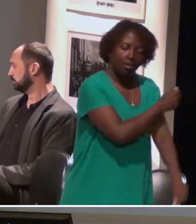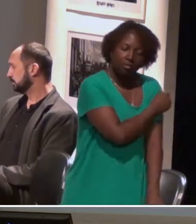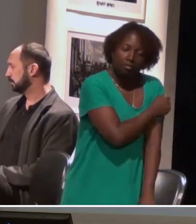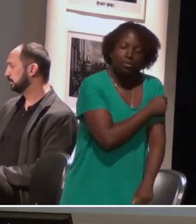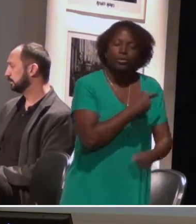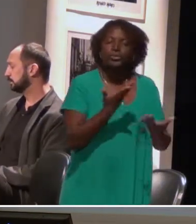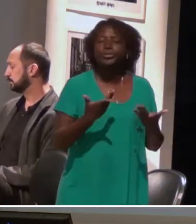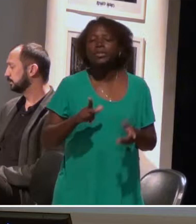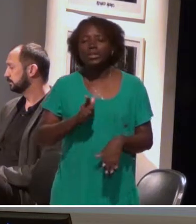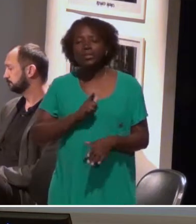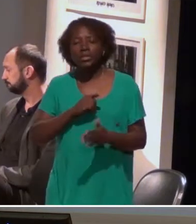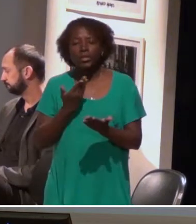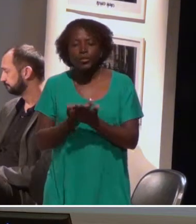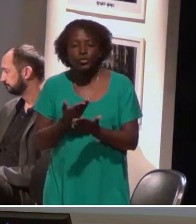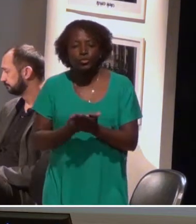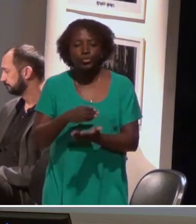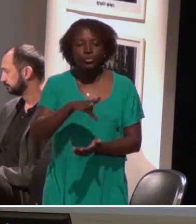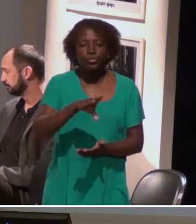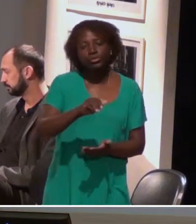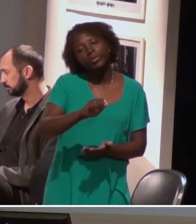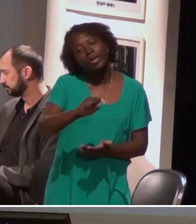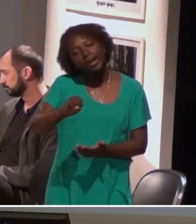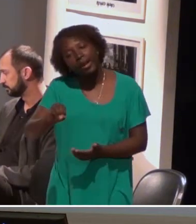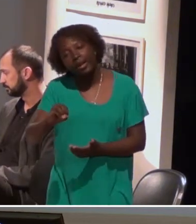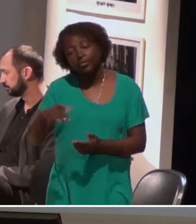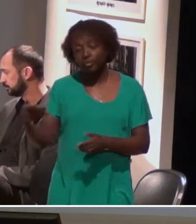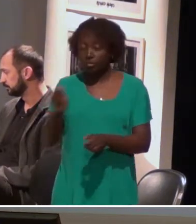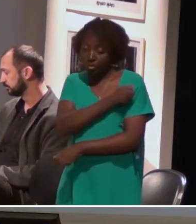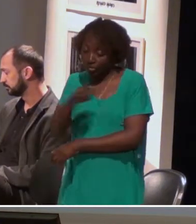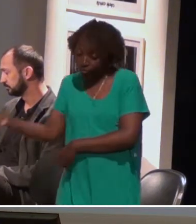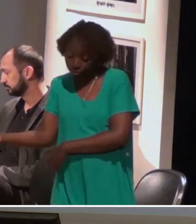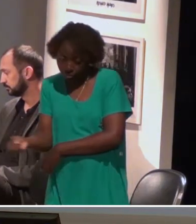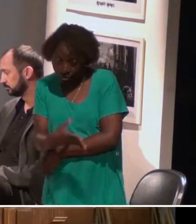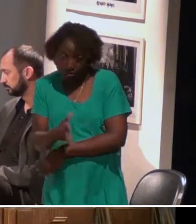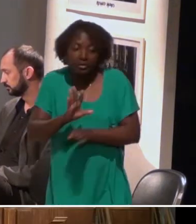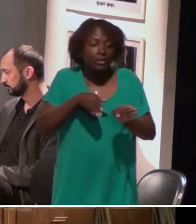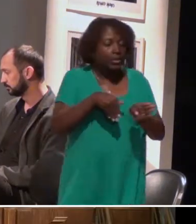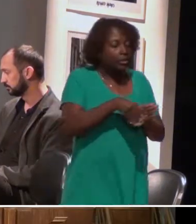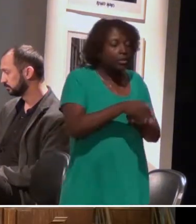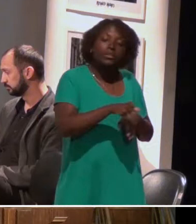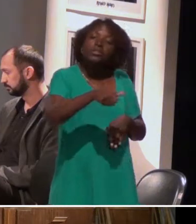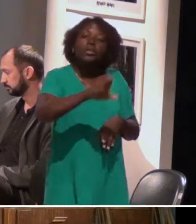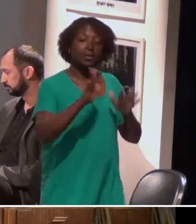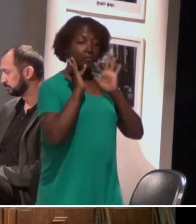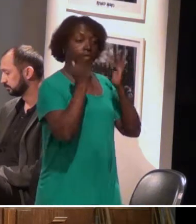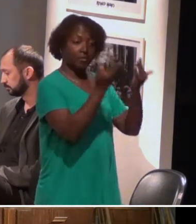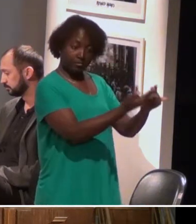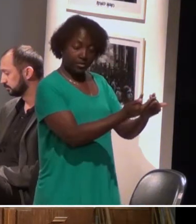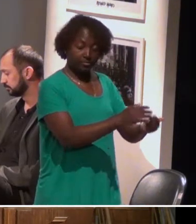estudo de caso, com os casos omissos ou os novos alunos que ingressam, e orientação às famílias dos surdos.